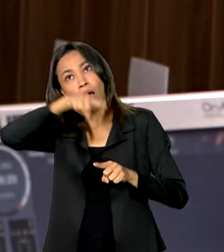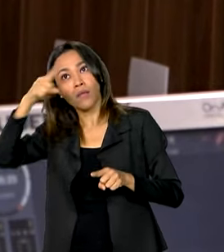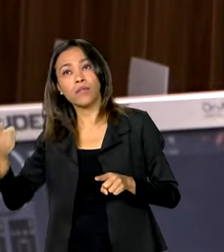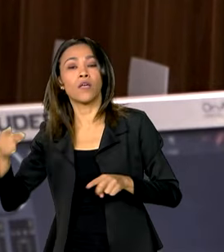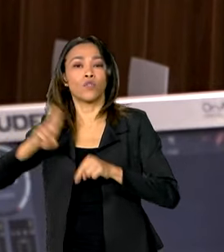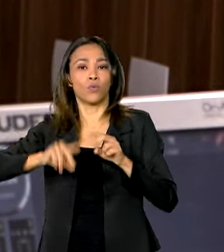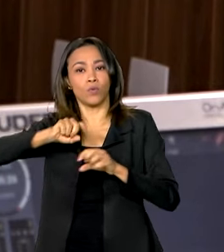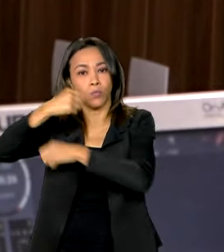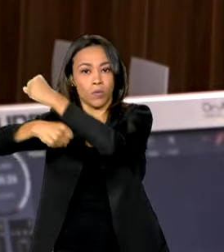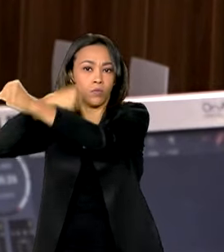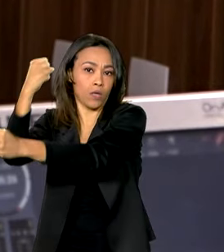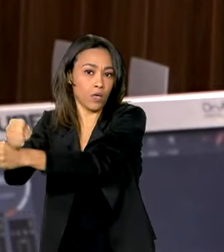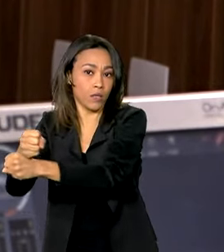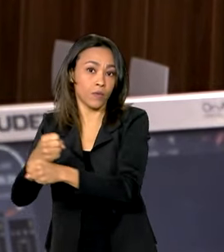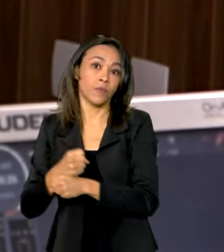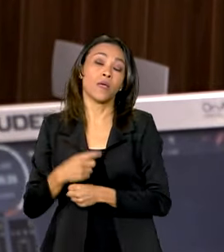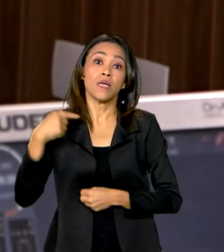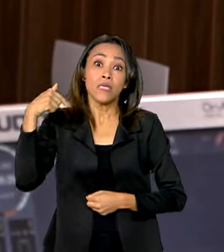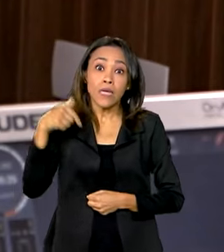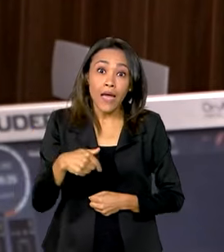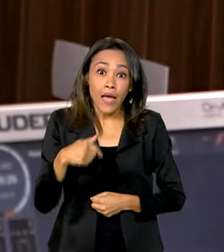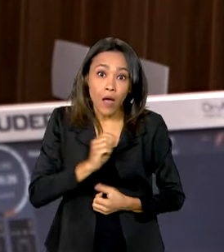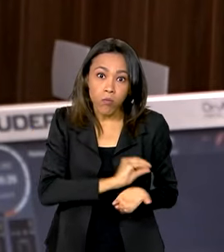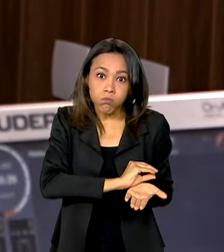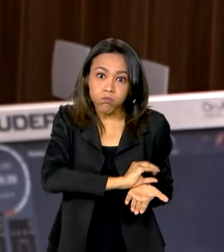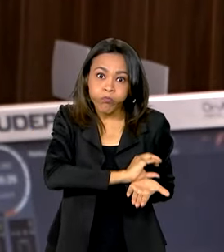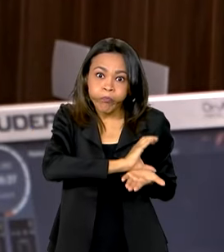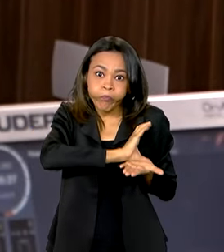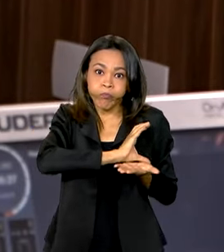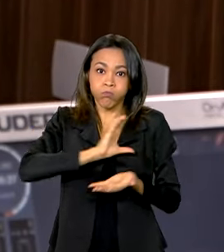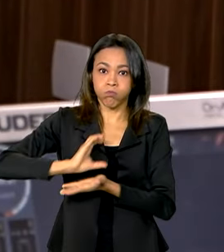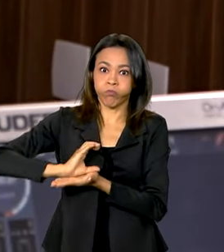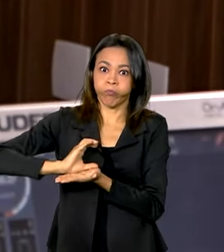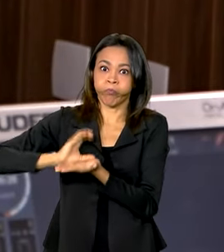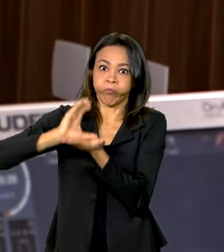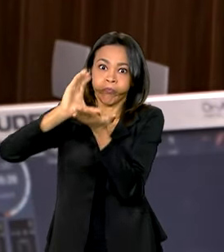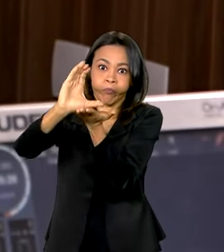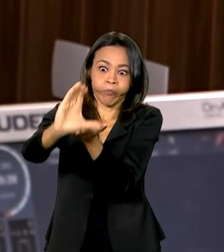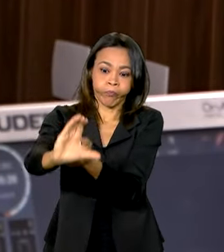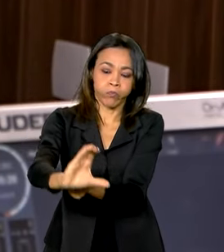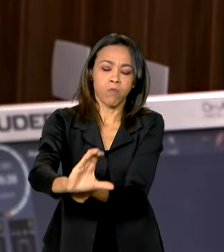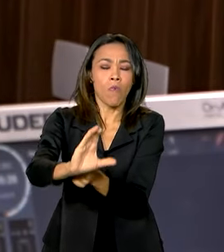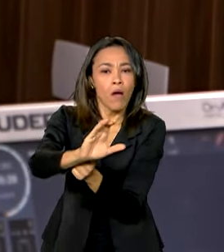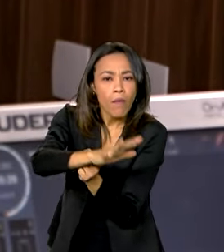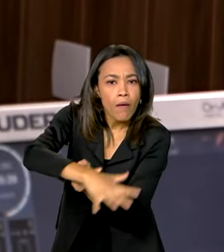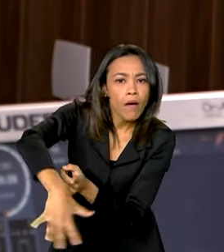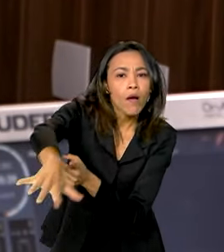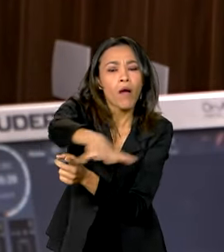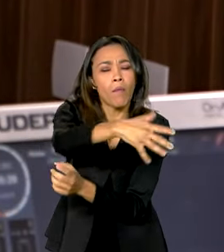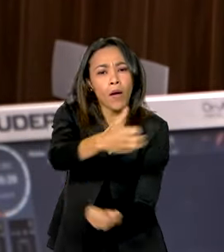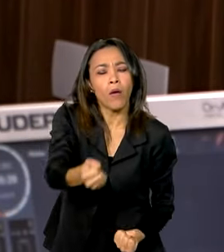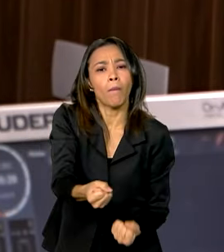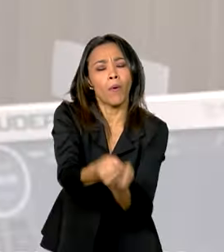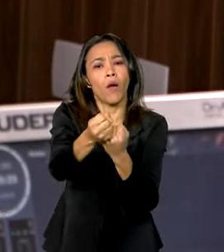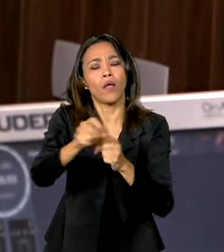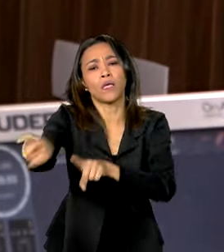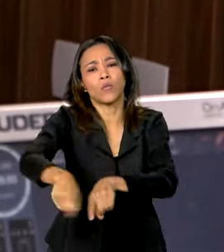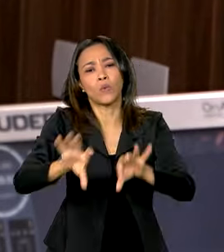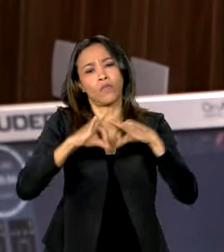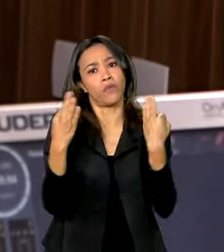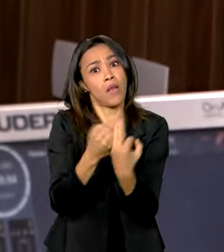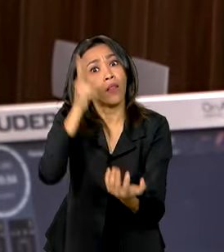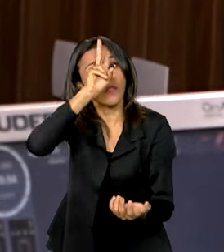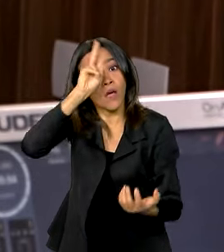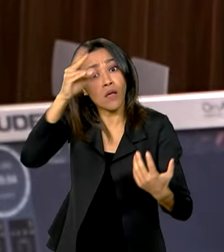são os maiores volumes de recurso para o fortalecimento da agricultura familiar da história do Brasil. Está